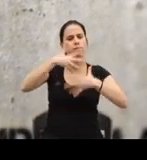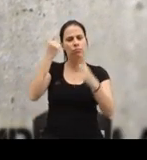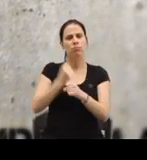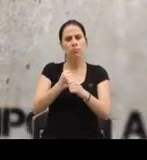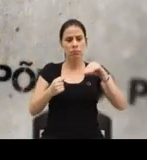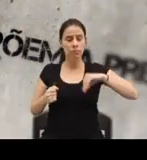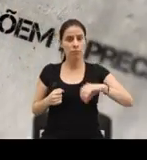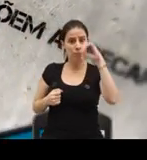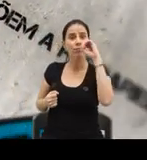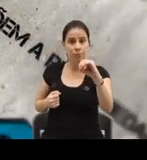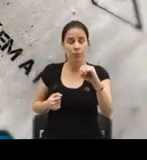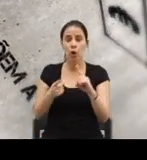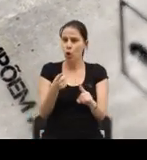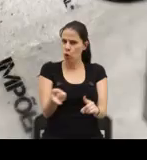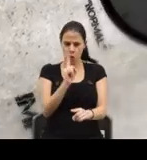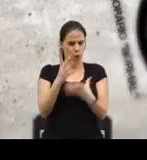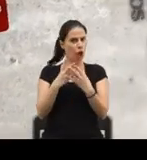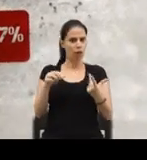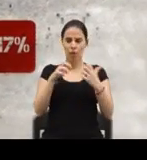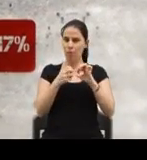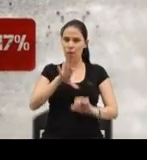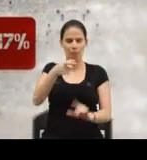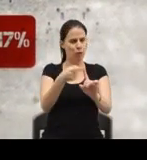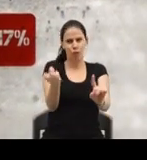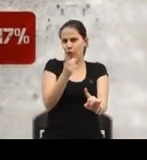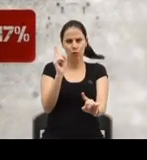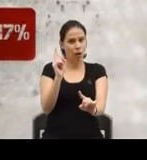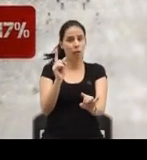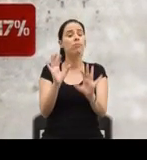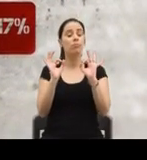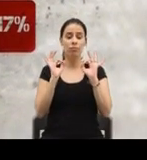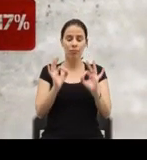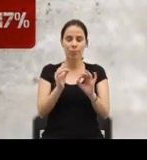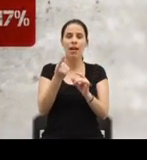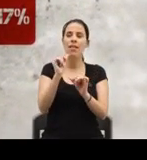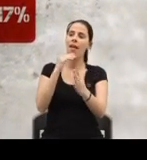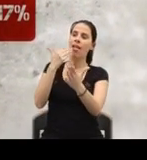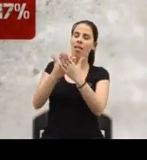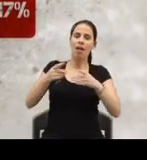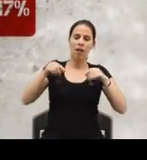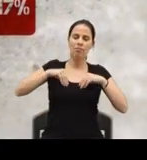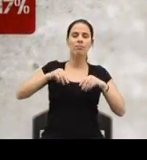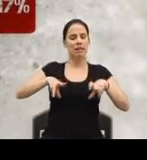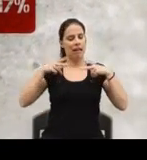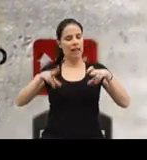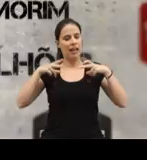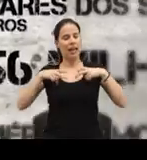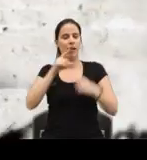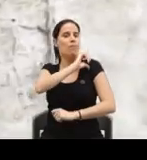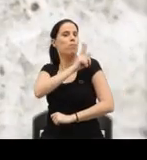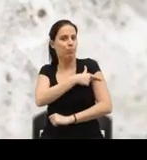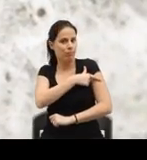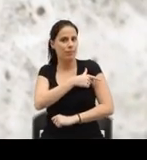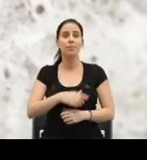trabalho sem receber, não são para resolver os problemas do país. São para encher os bolsos dos ricos e poderosos.